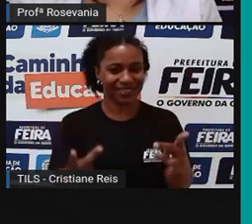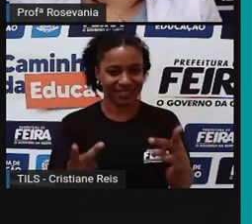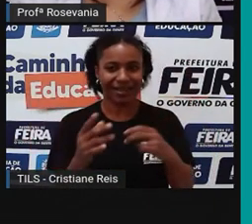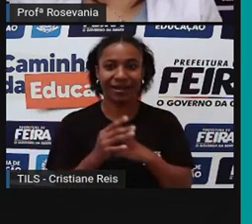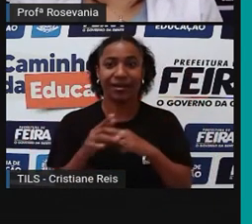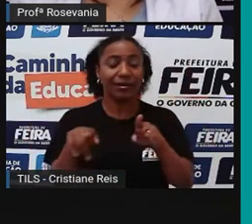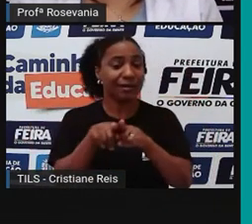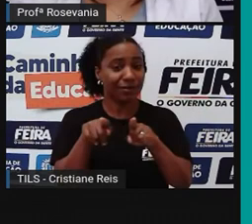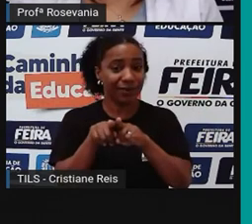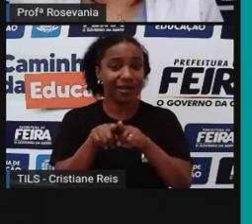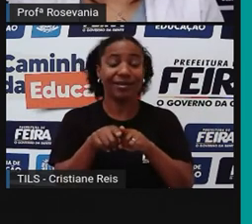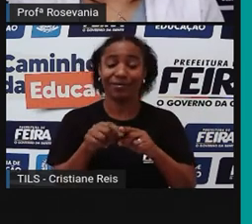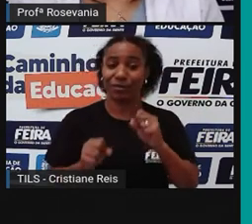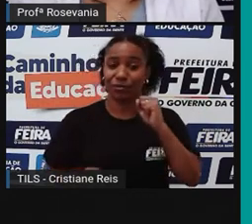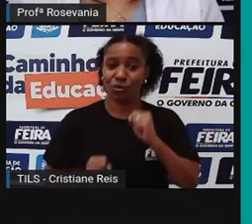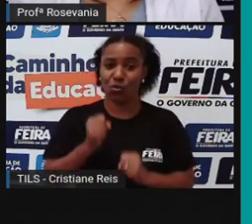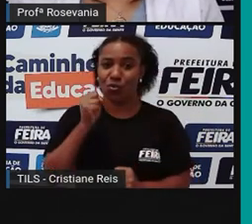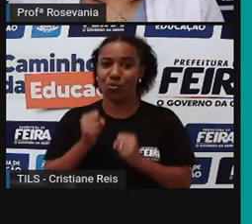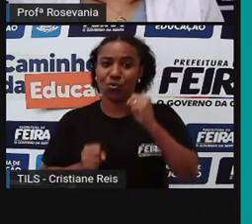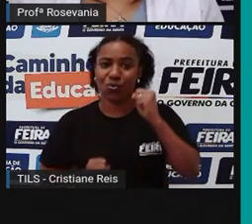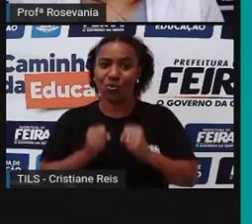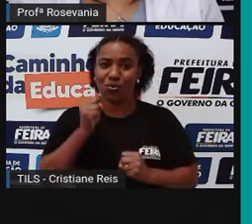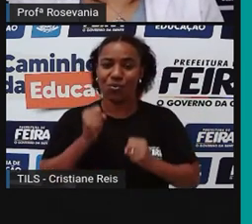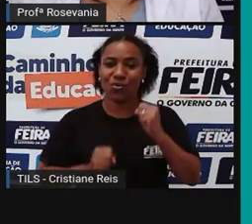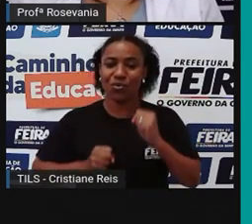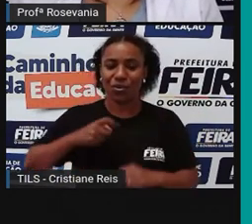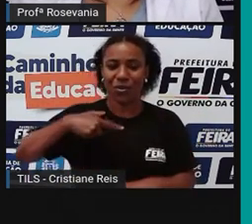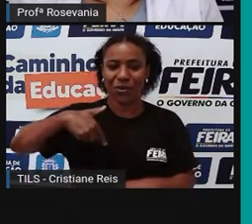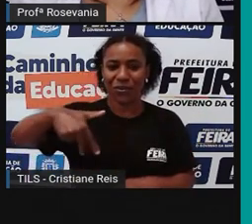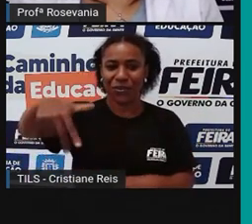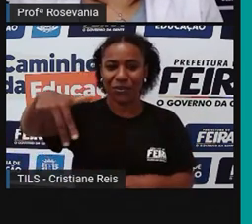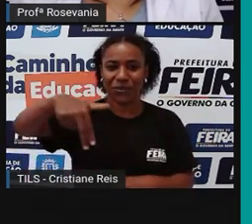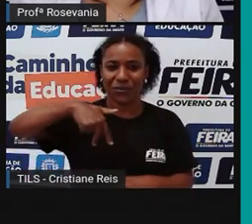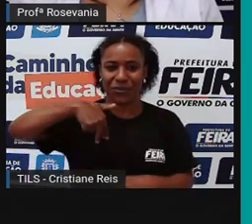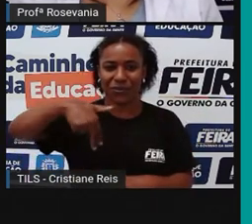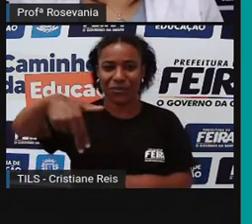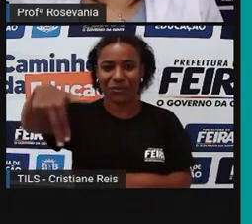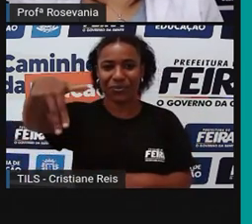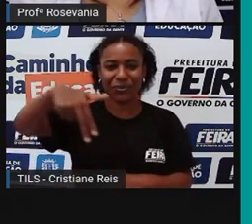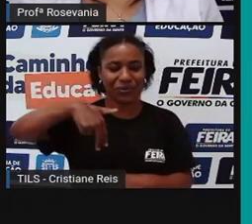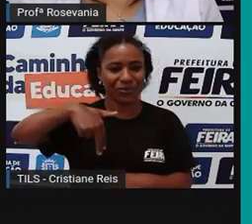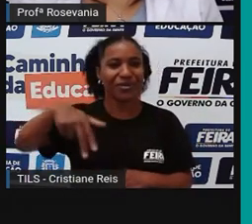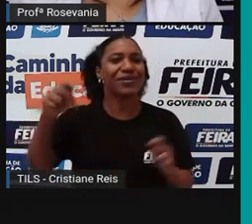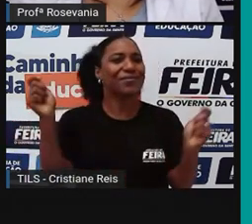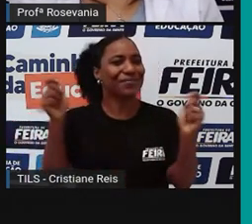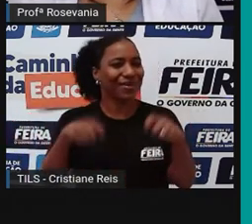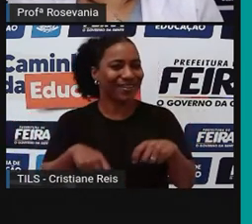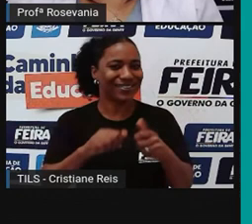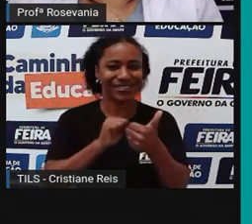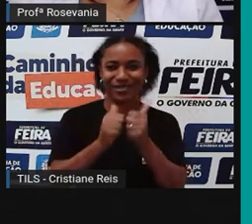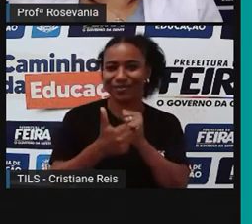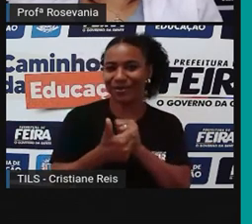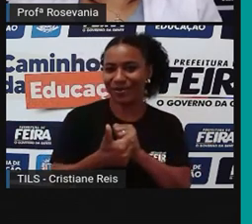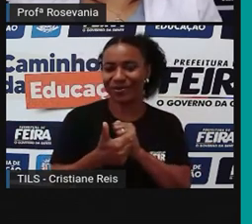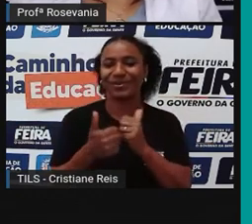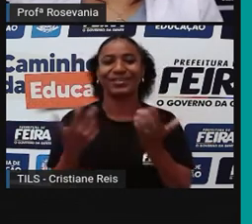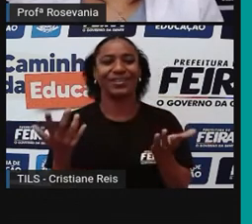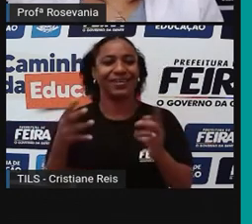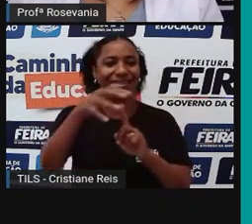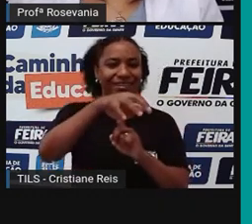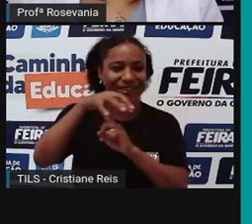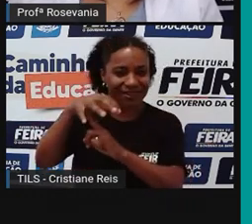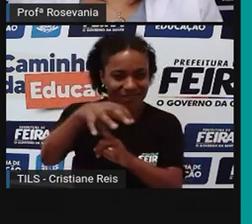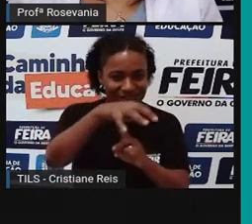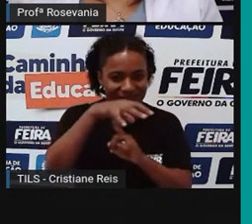próxima, que pode praticar, né, exercícios físicos, esporte, curtir, né, um espacinho, né, nesses quiosques,